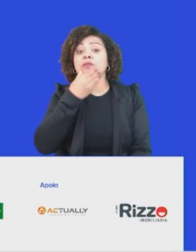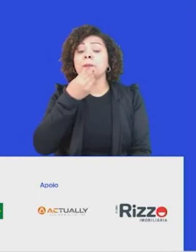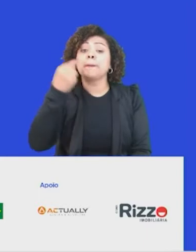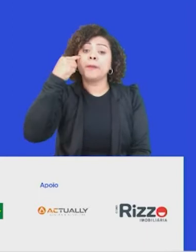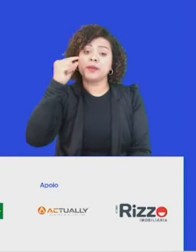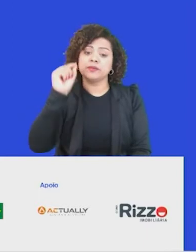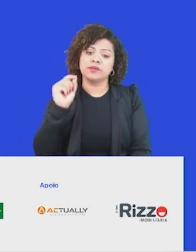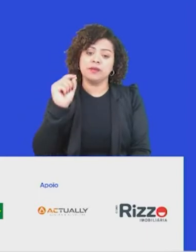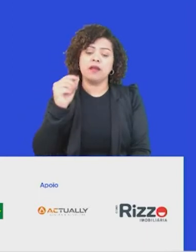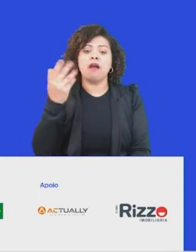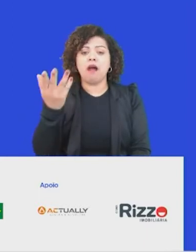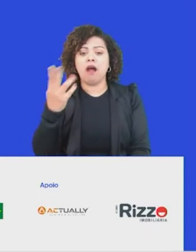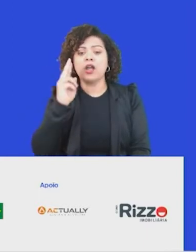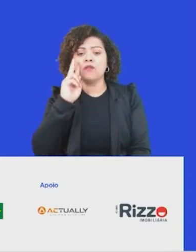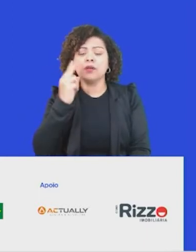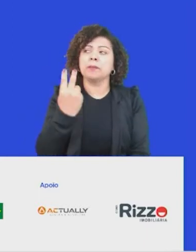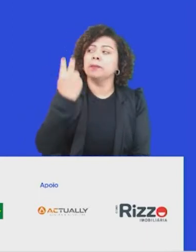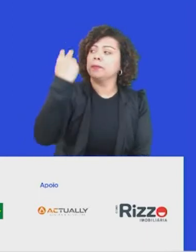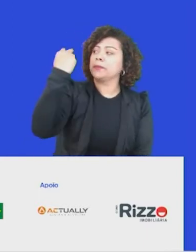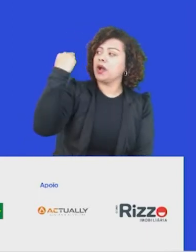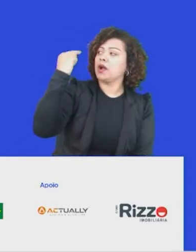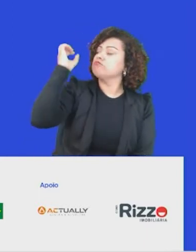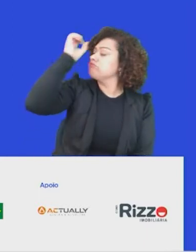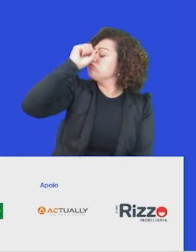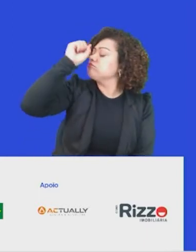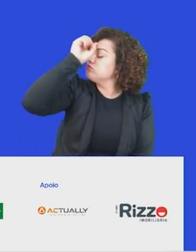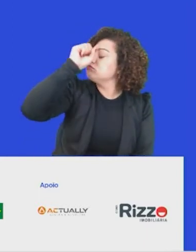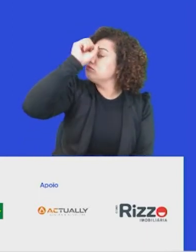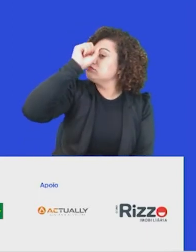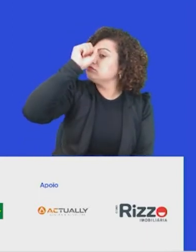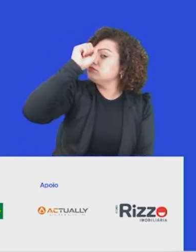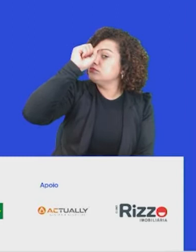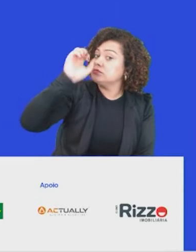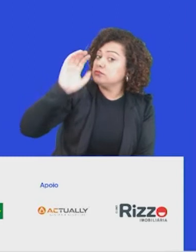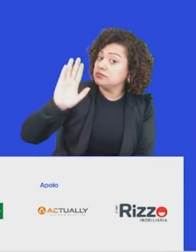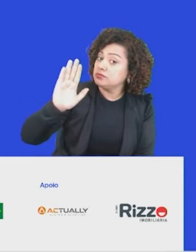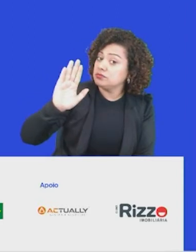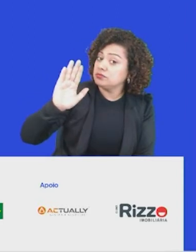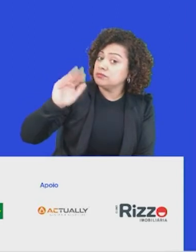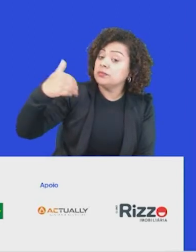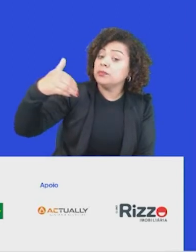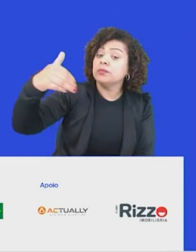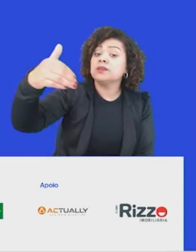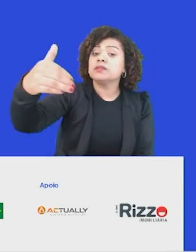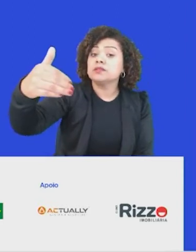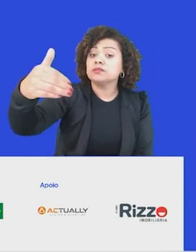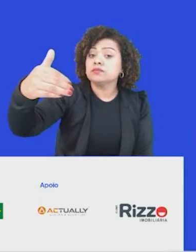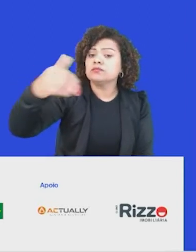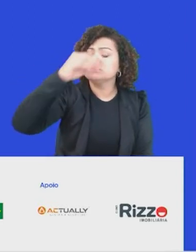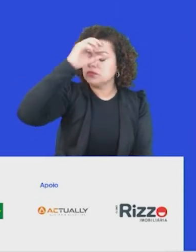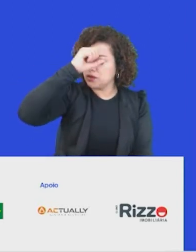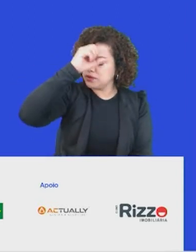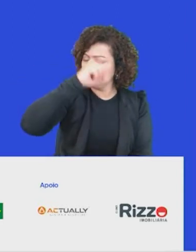pode apenas aprender com o passado, a gente precisa também aprender com o futuro, na medida que ele está emergindo na nossa